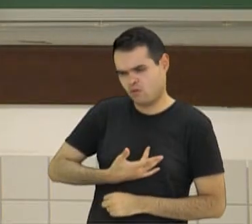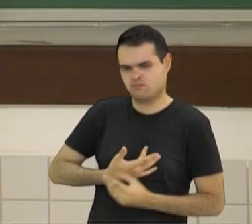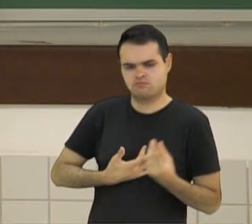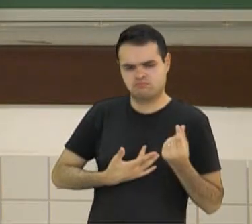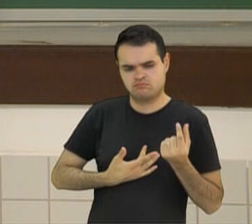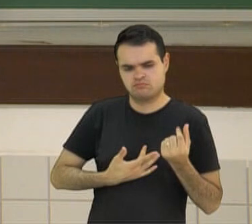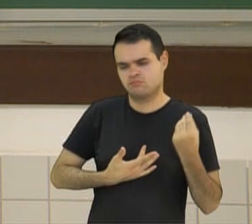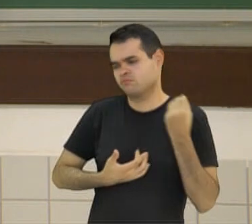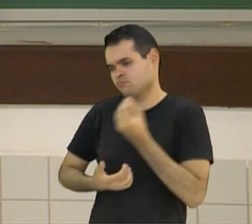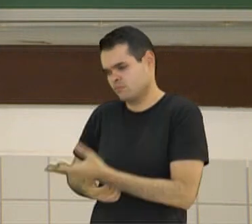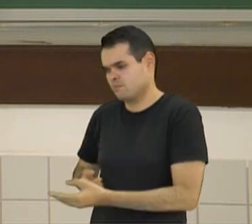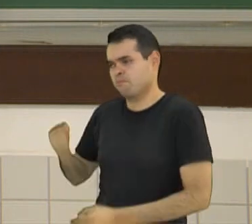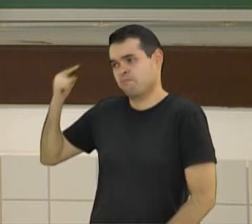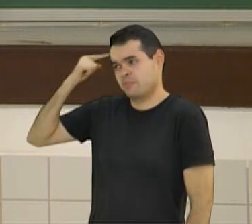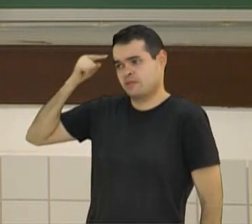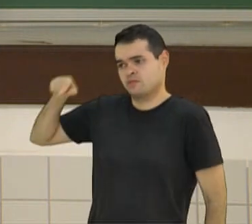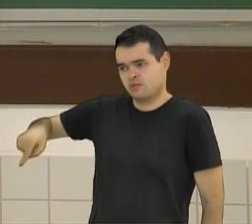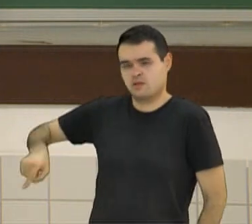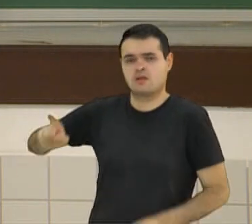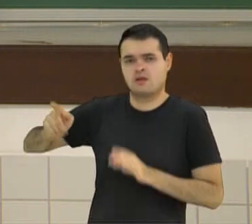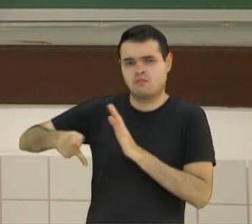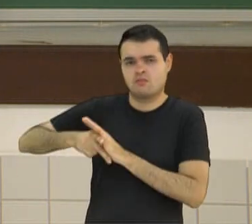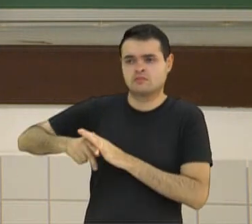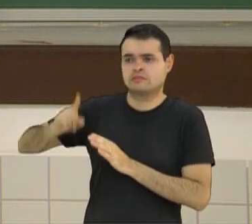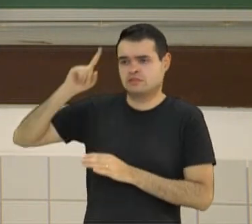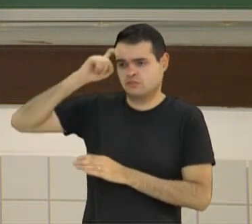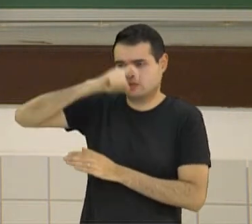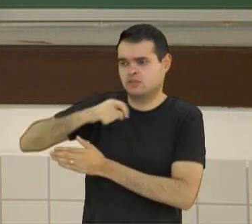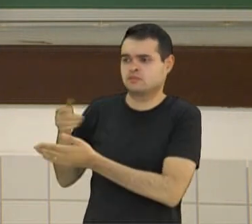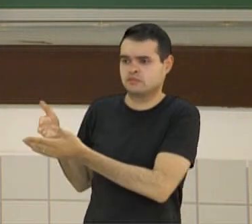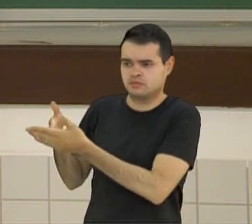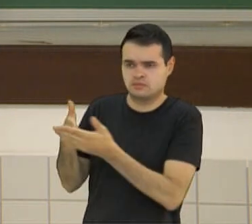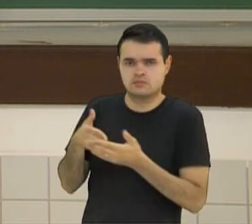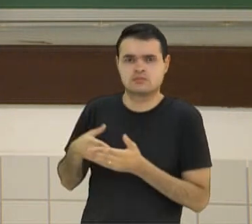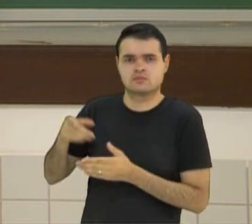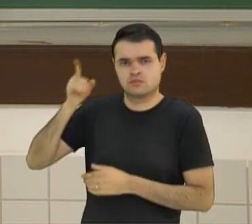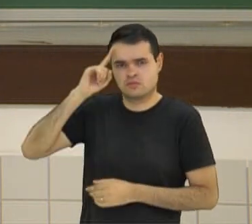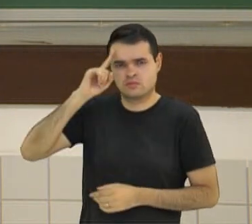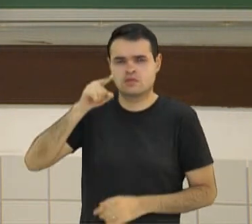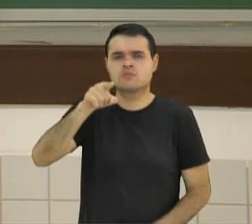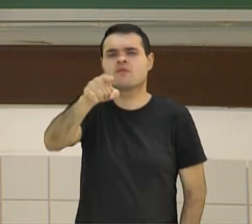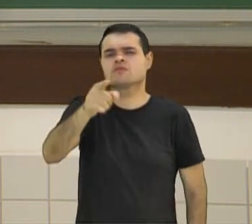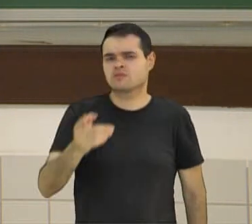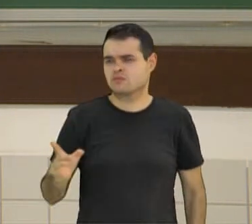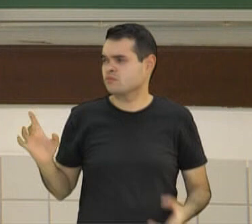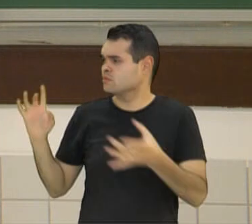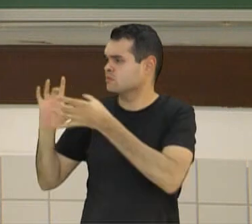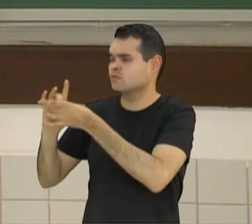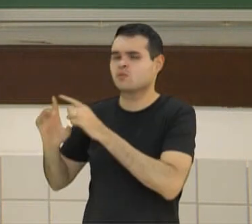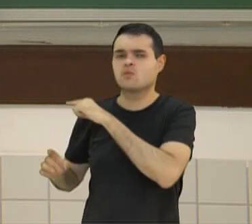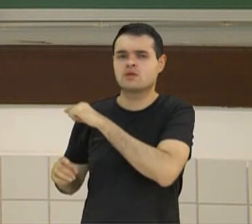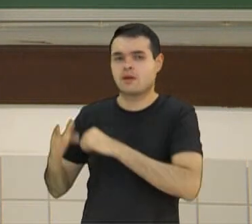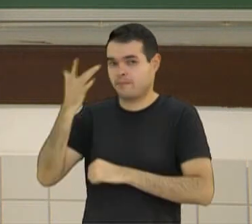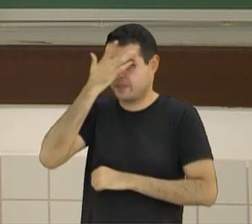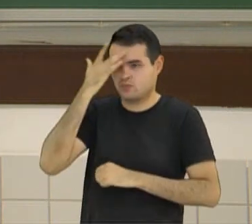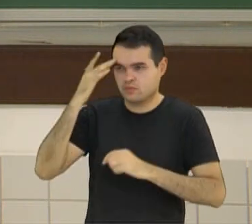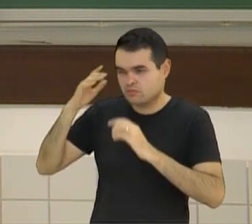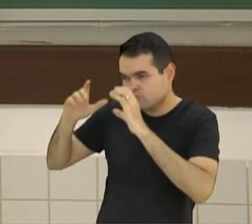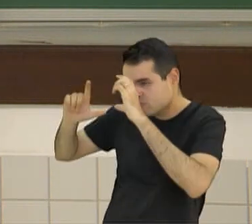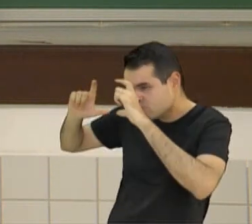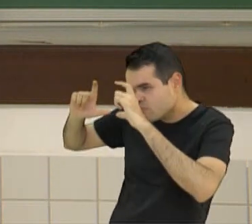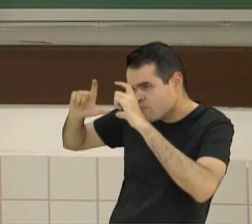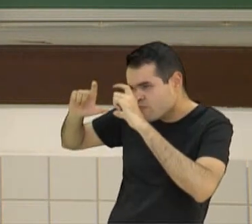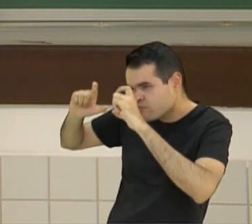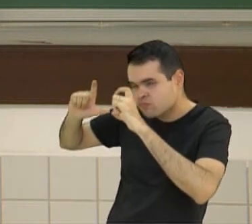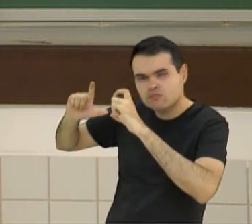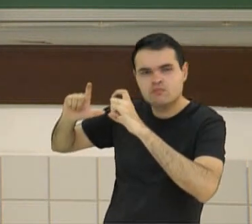penso a respeito das dificuldades que elas passam no dia a dia. E para você? Será que essa pessoa que tirou essa foto teria